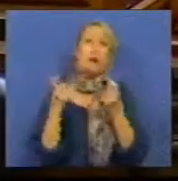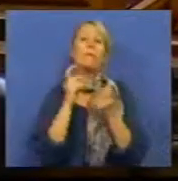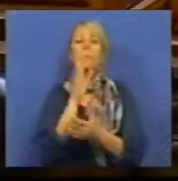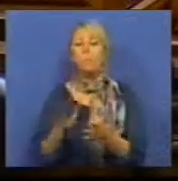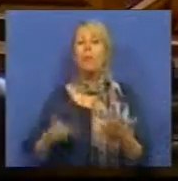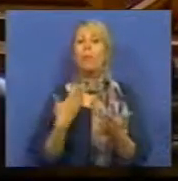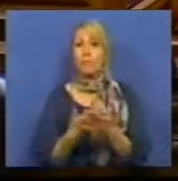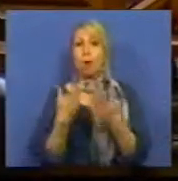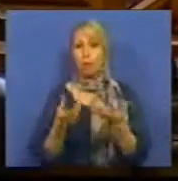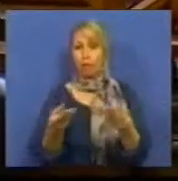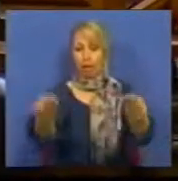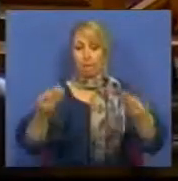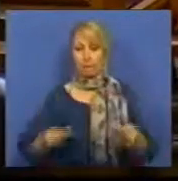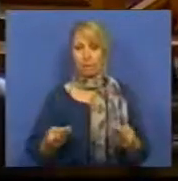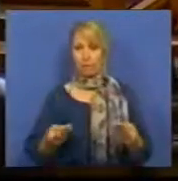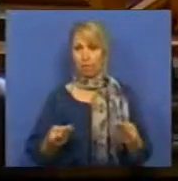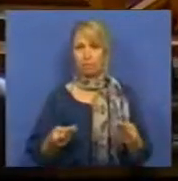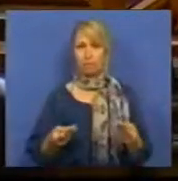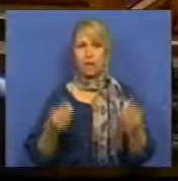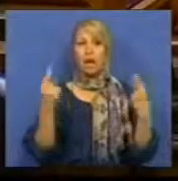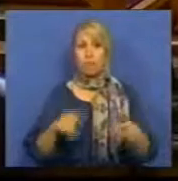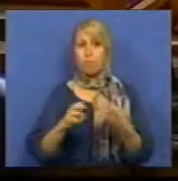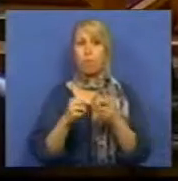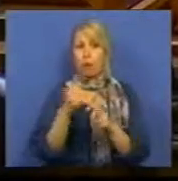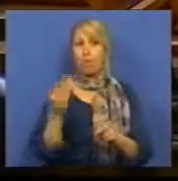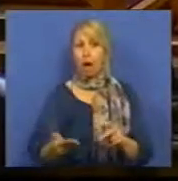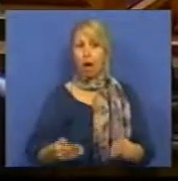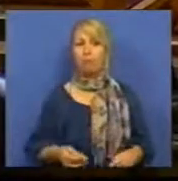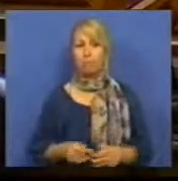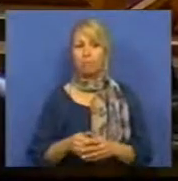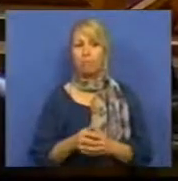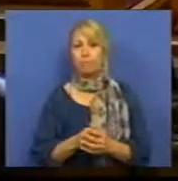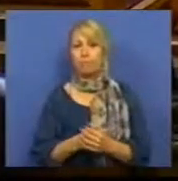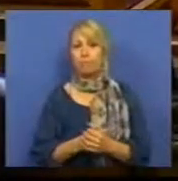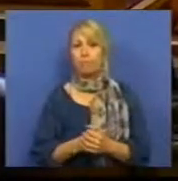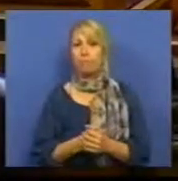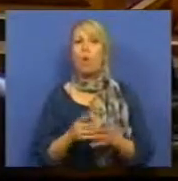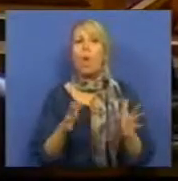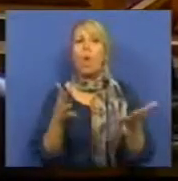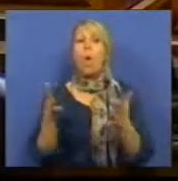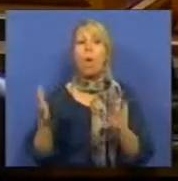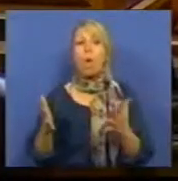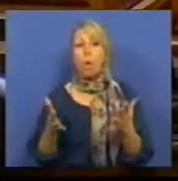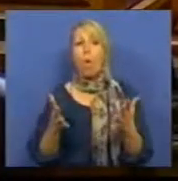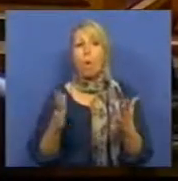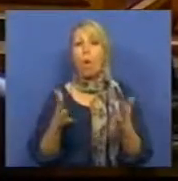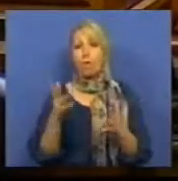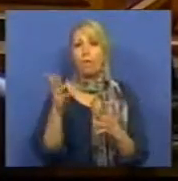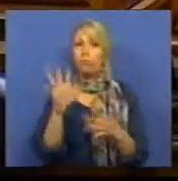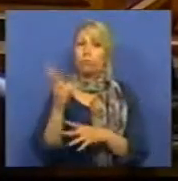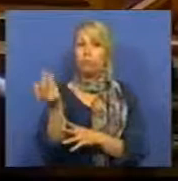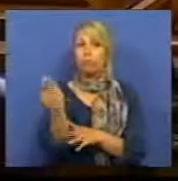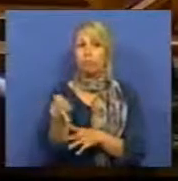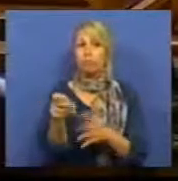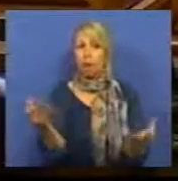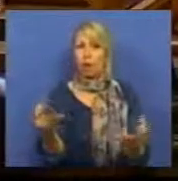propostas que nos apresentam têm um problema, que é onde se dá um eventual fato